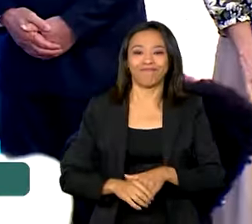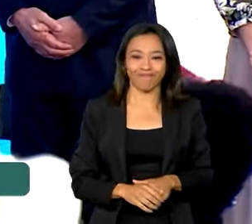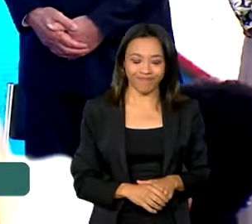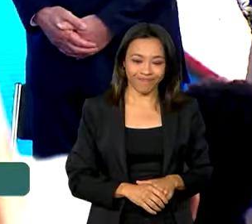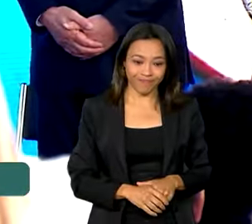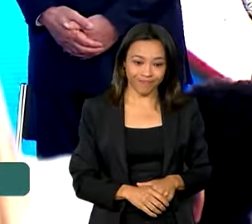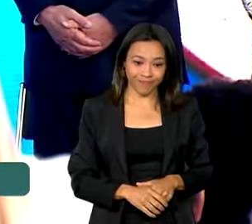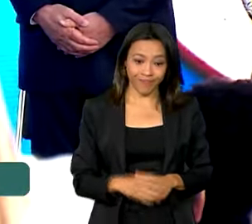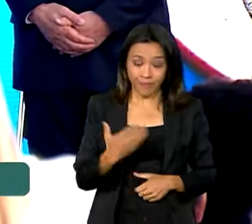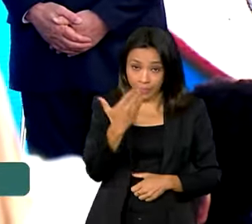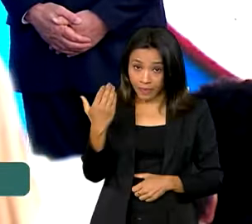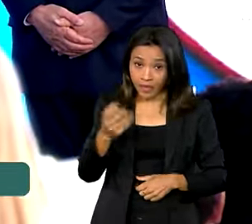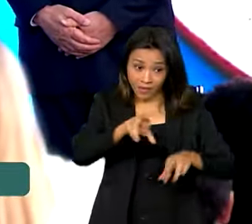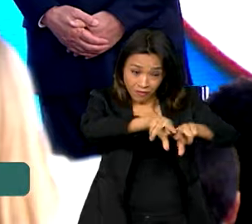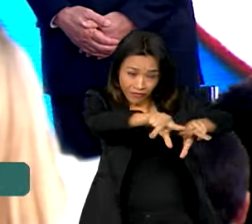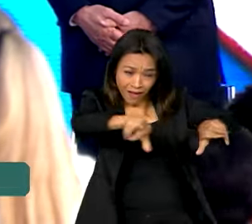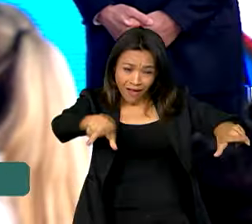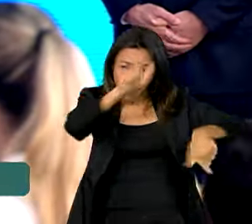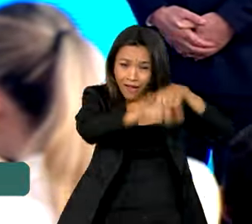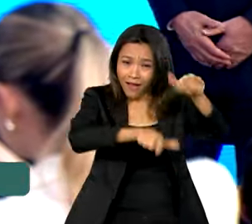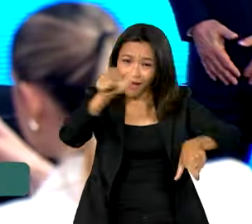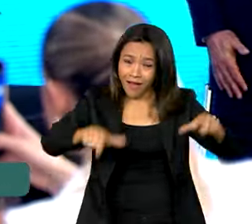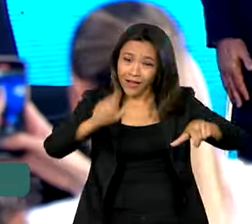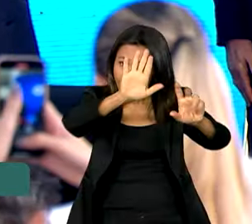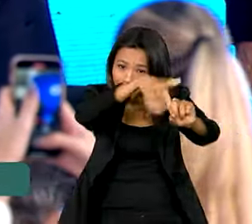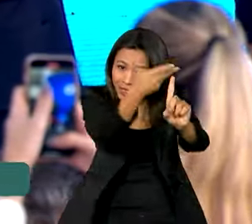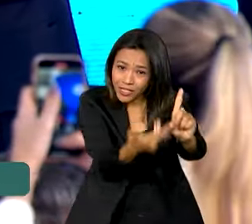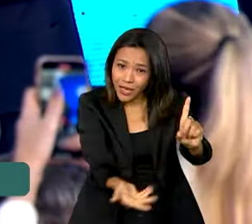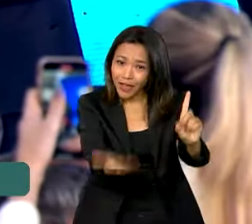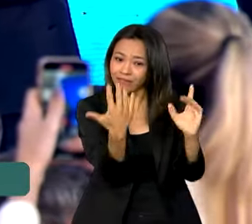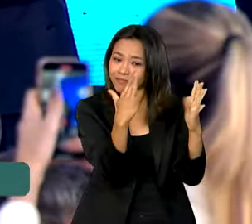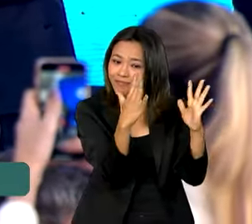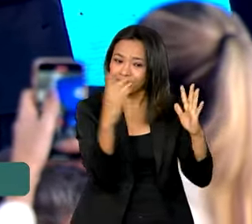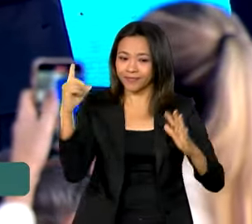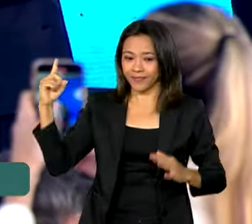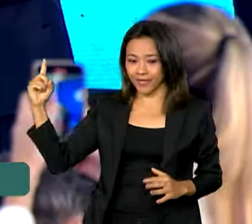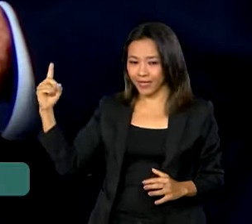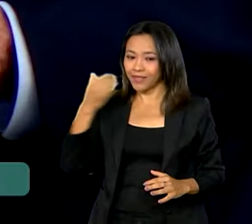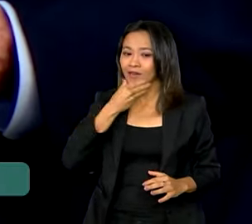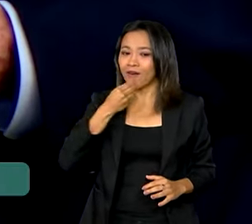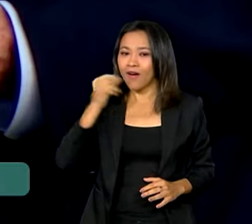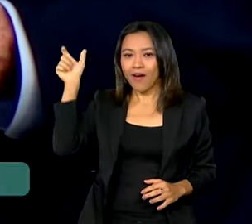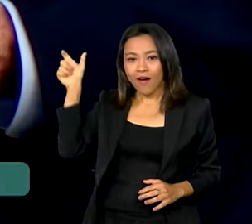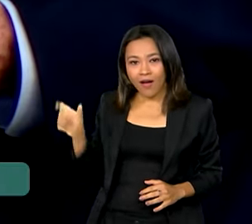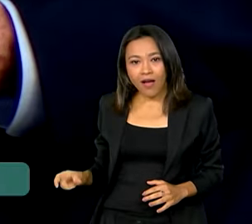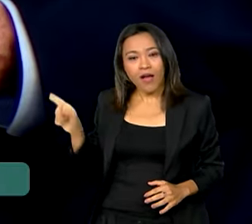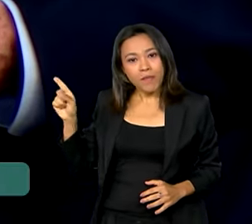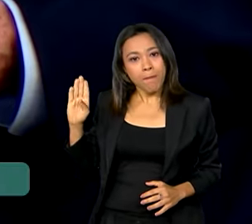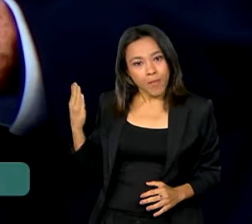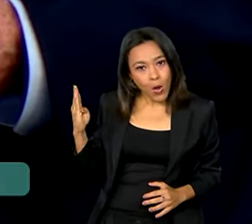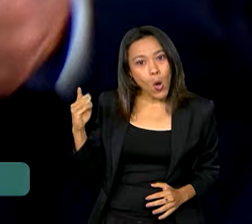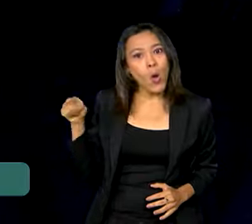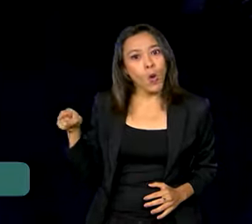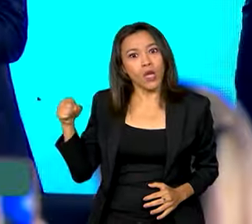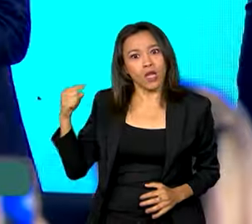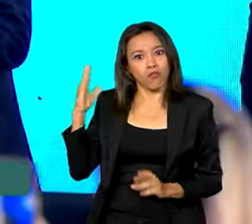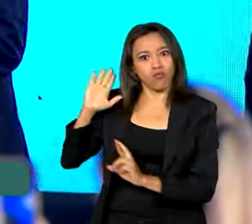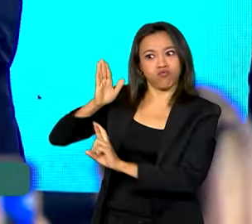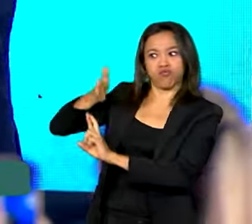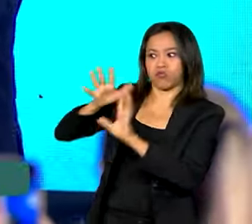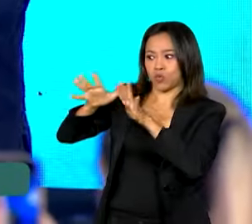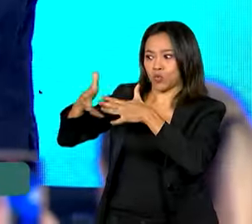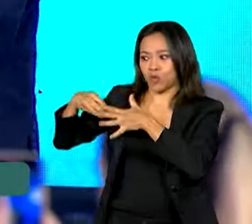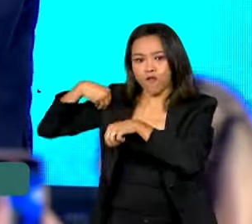Entre os homenageados estava o biólogo Atleia Marino, que durante a pandemia de Covid-19 ganhou destaque